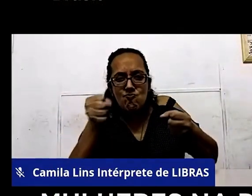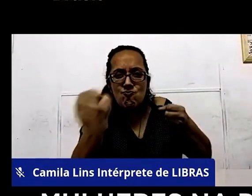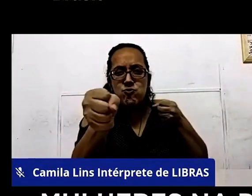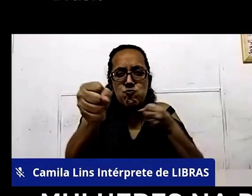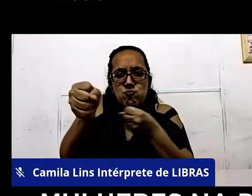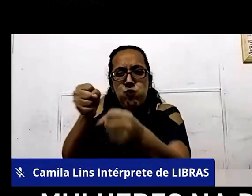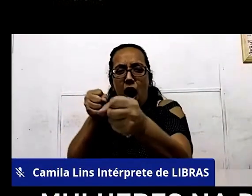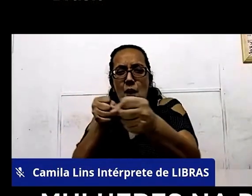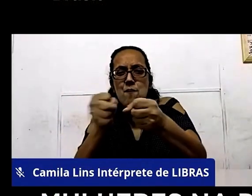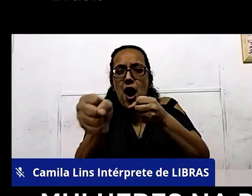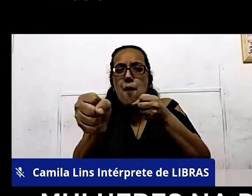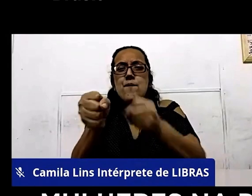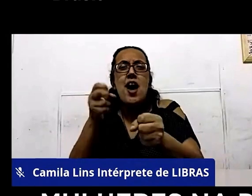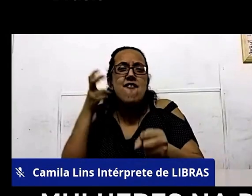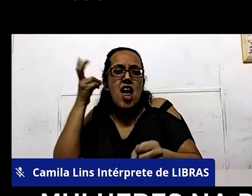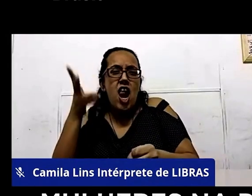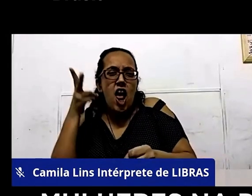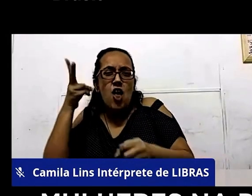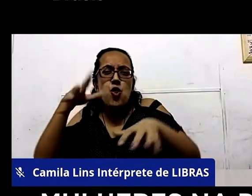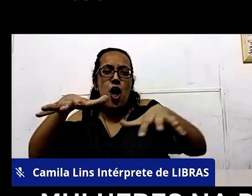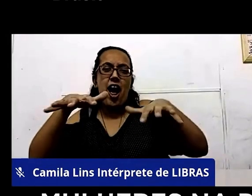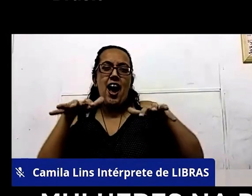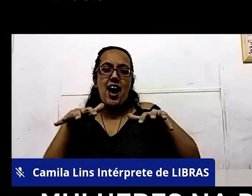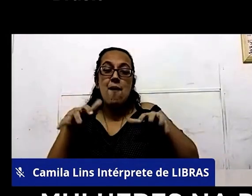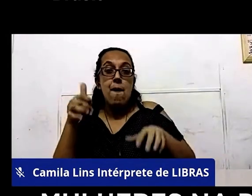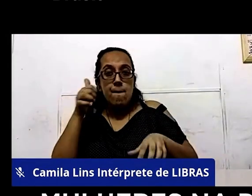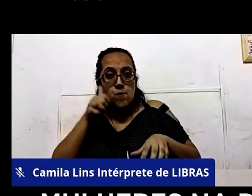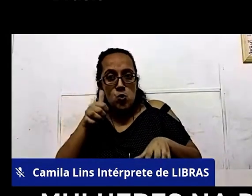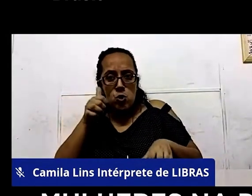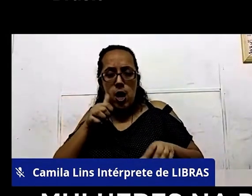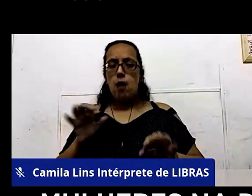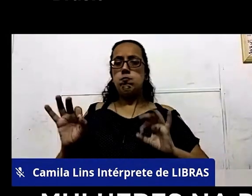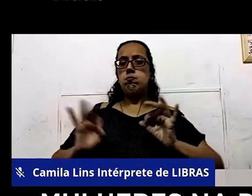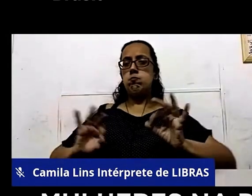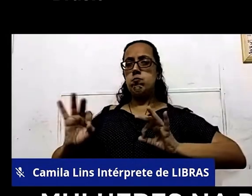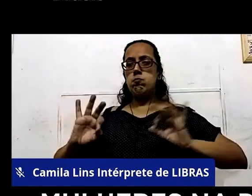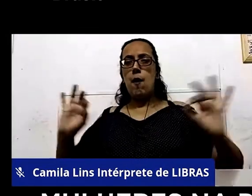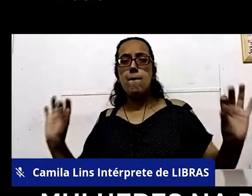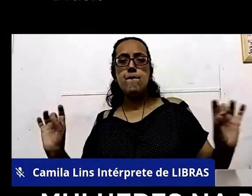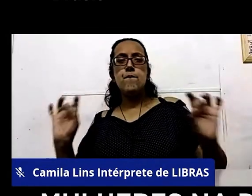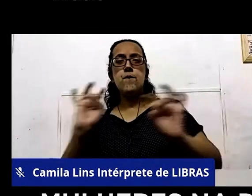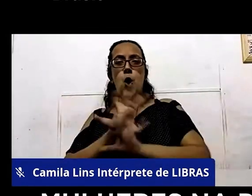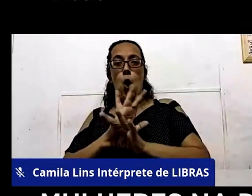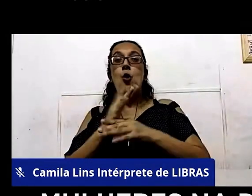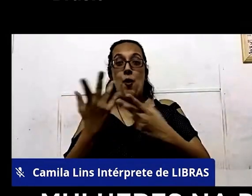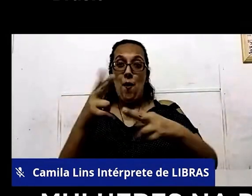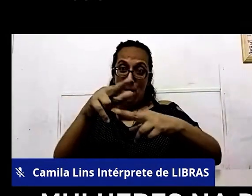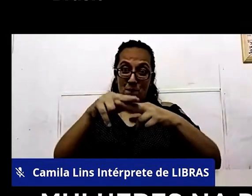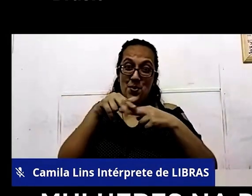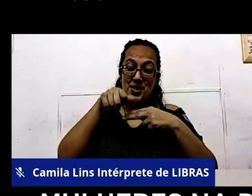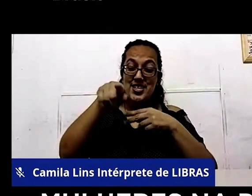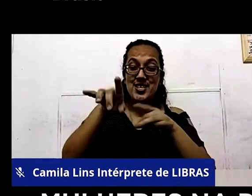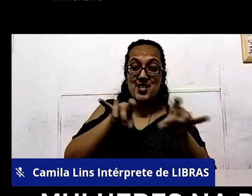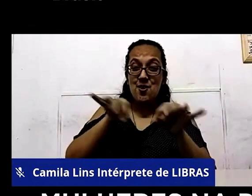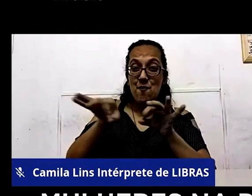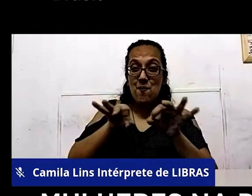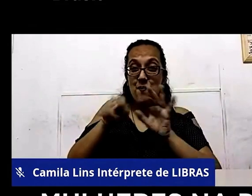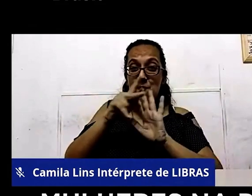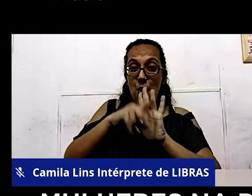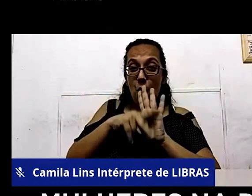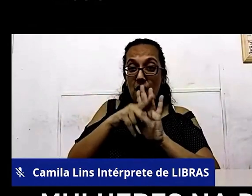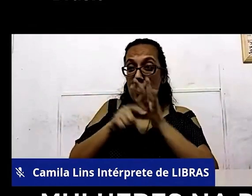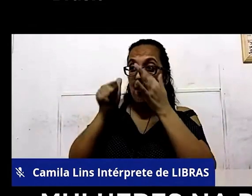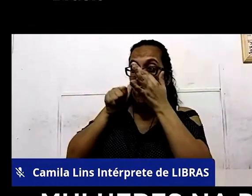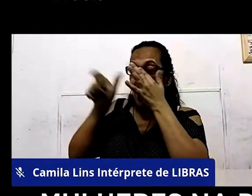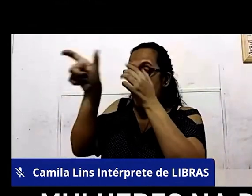vereadores e levar mulheres preparadas e prontas, e aí que vem o nosso programa, que essas candidatas já